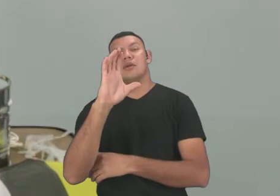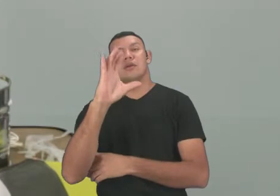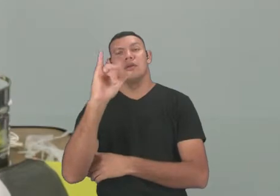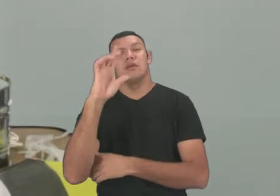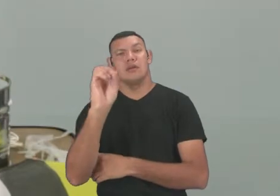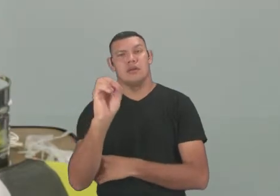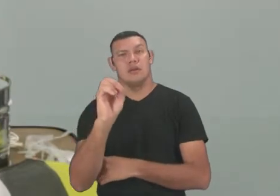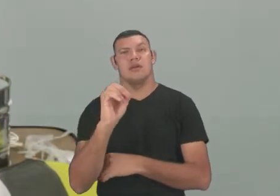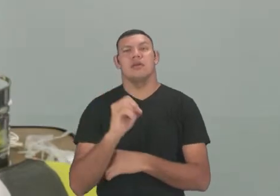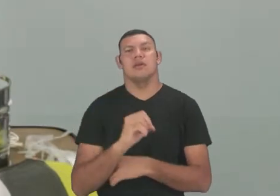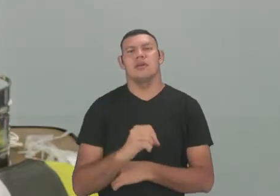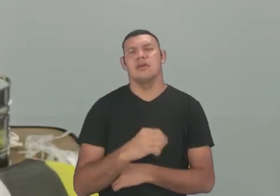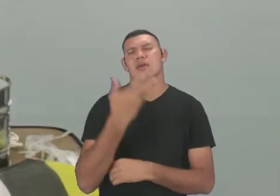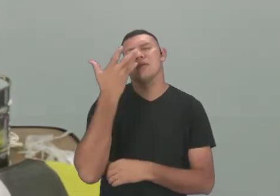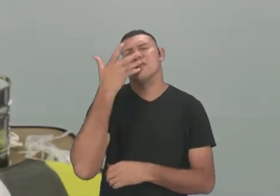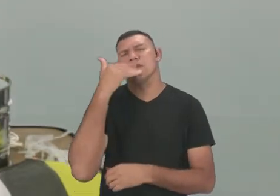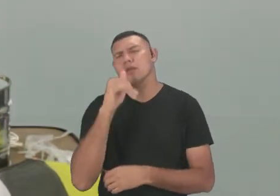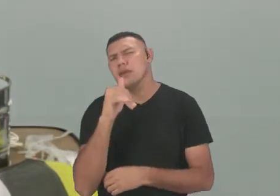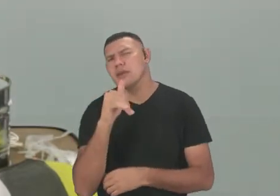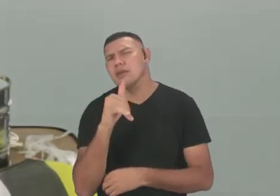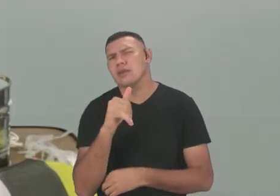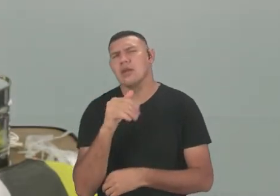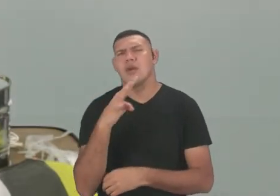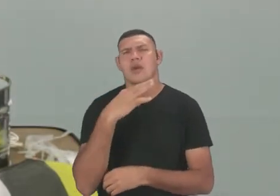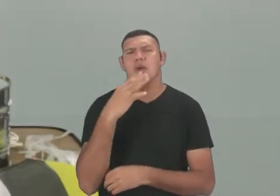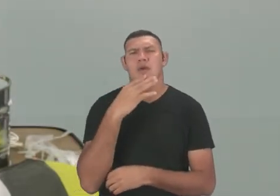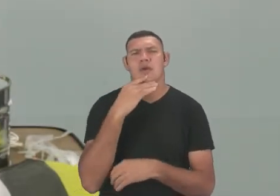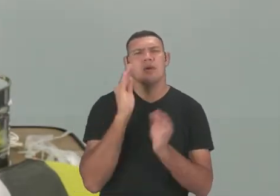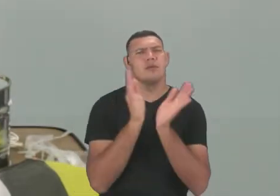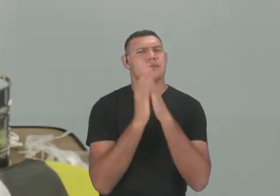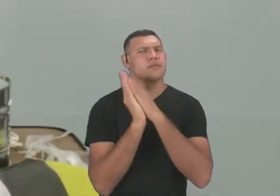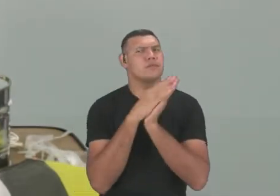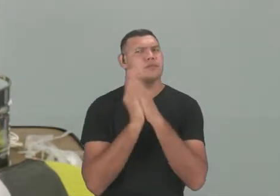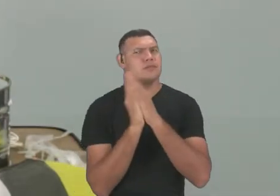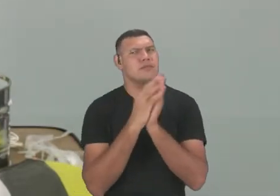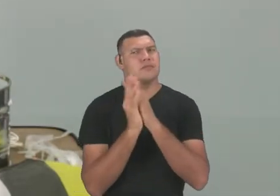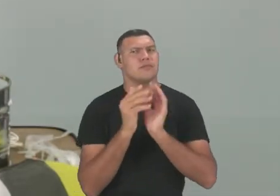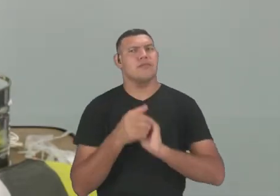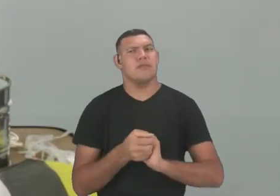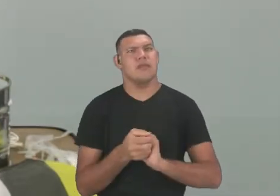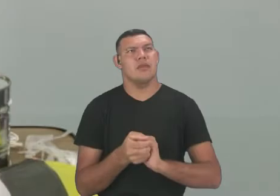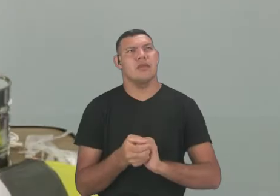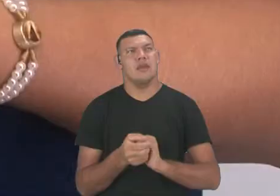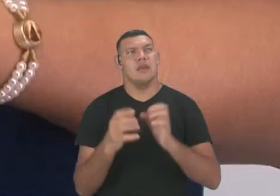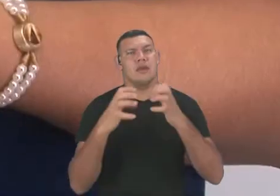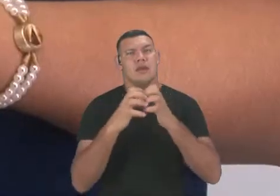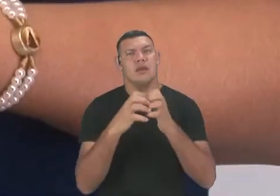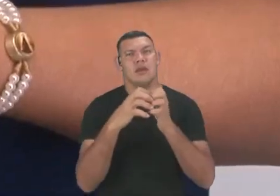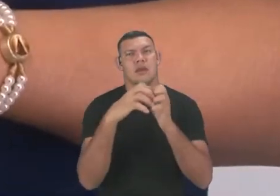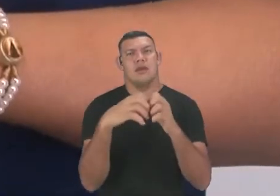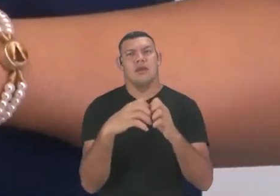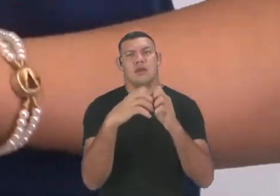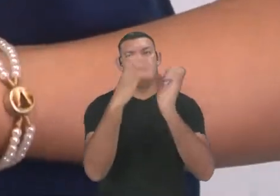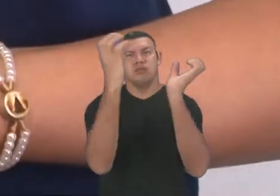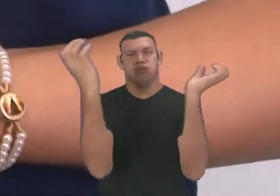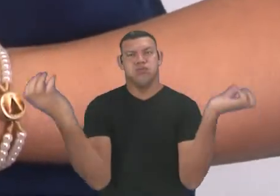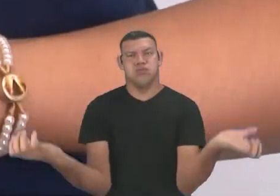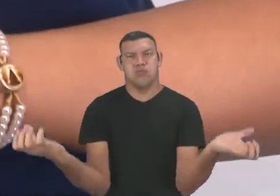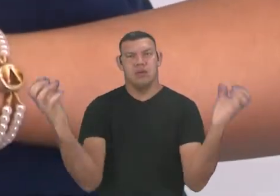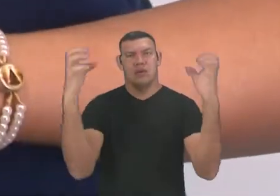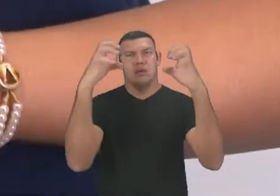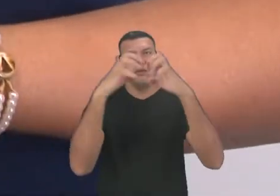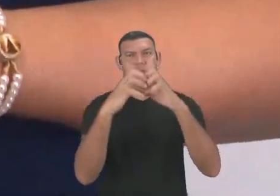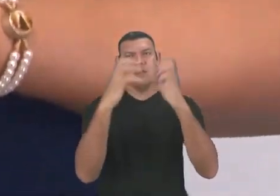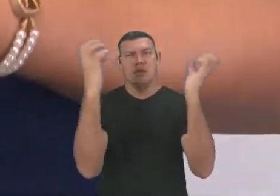Crianças, alguém conhece este brinquedo? É a bola maluca, sim, a bola maluca também.